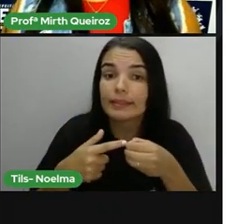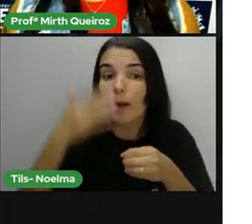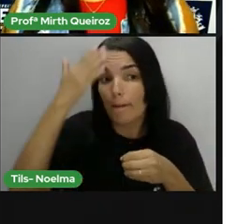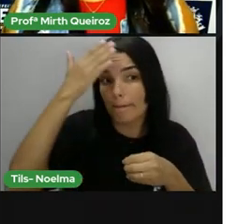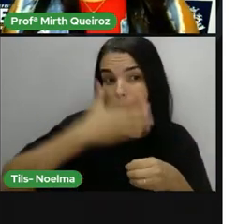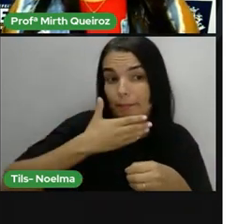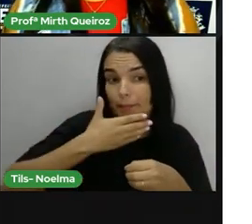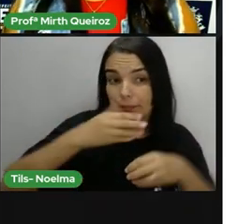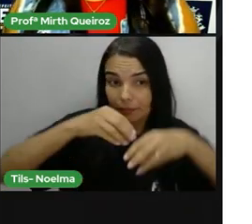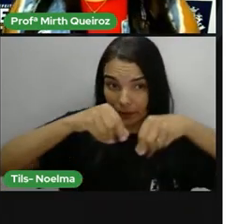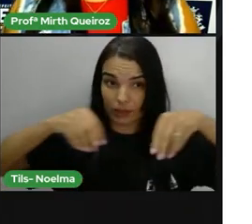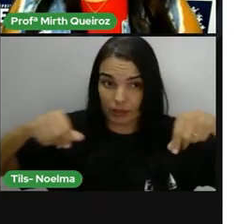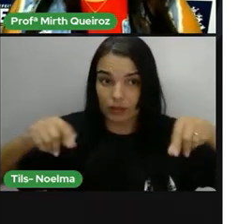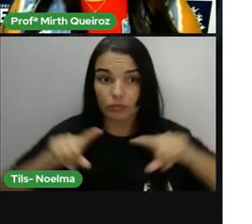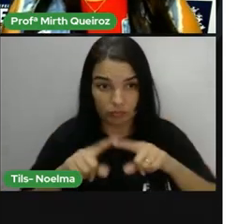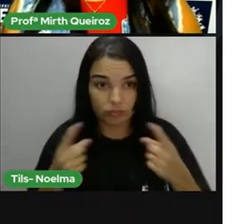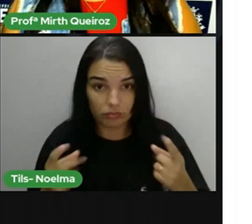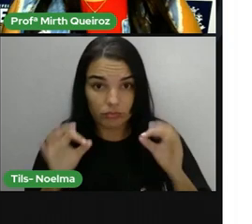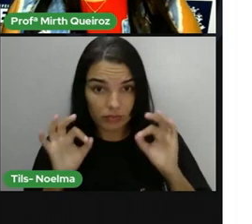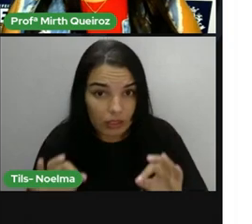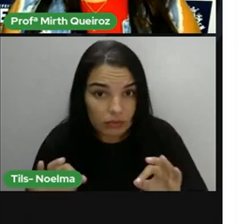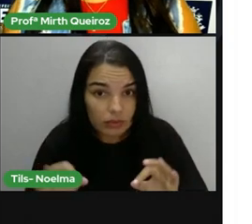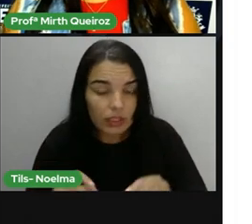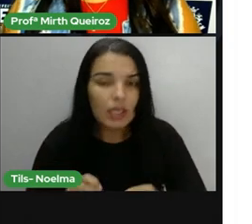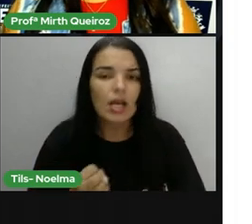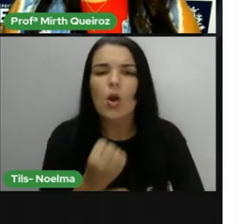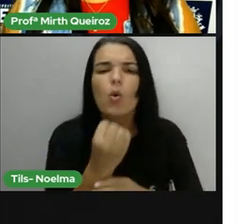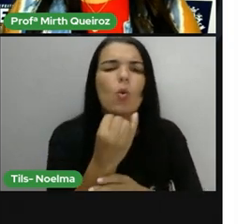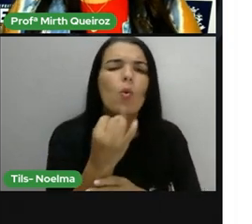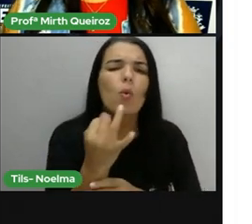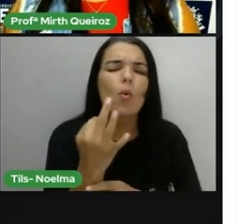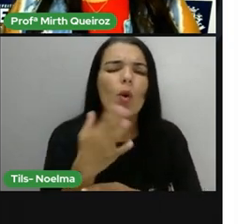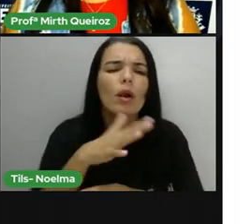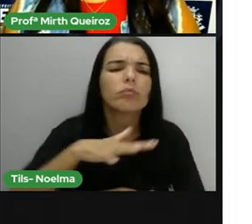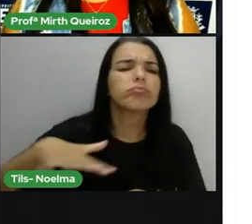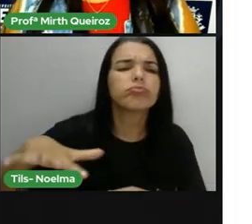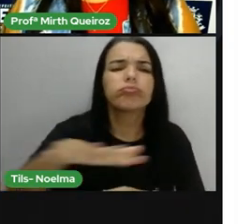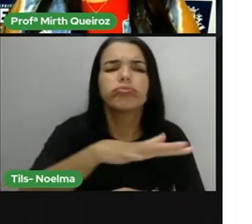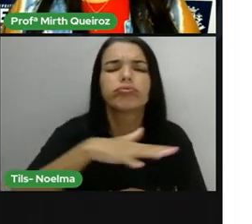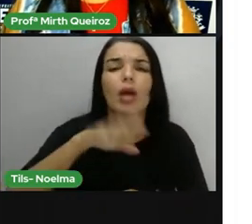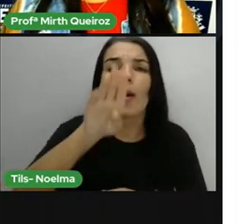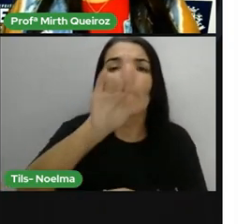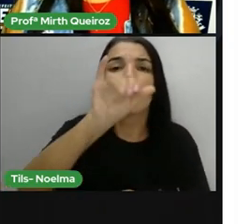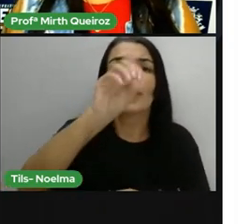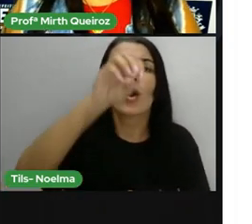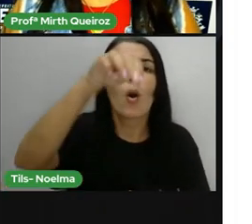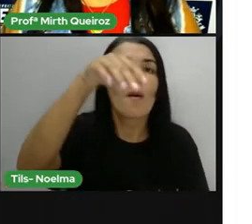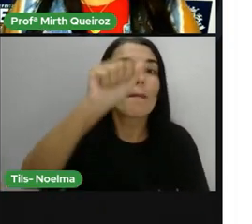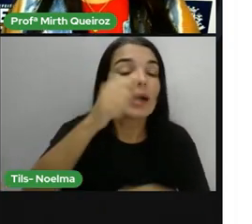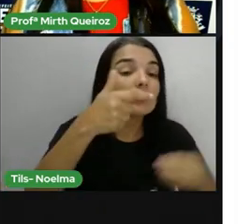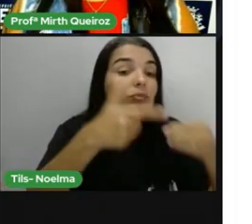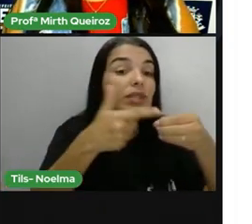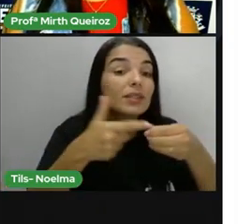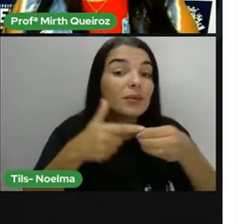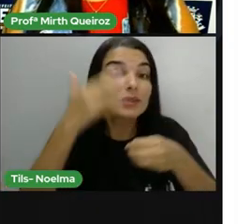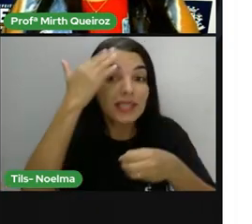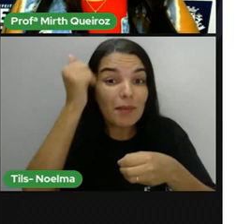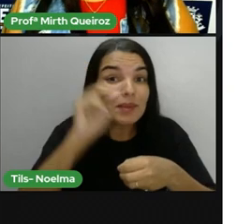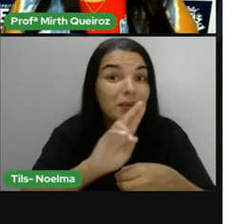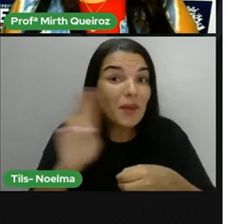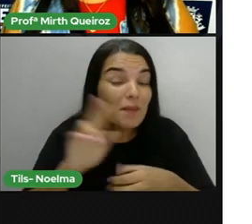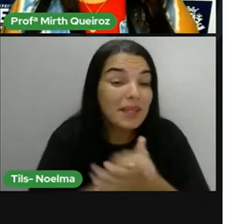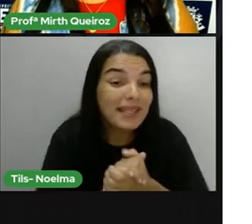Prometida, ele fala sobre o sertão. Você sabe qual o principal bioma do sertão nordestino?